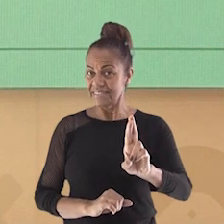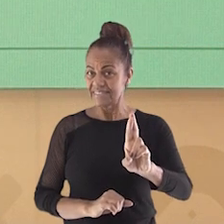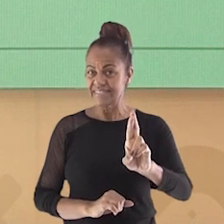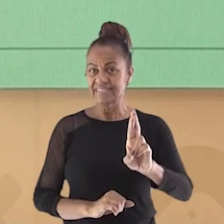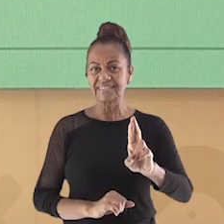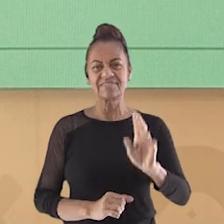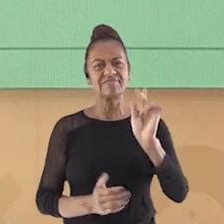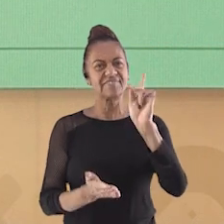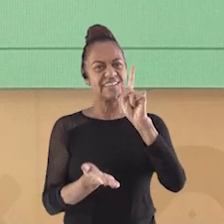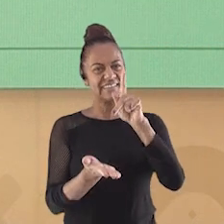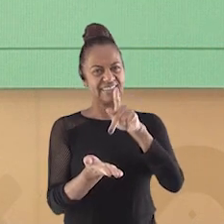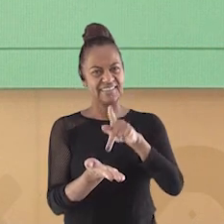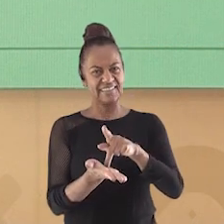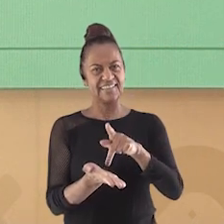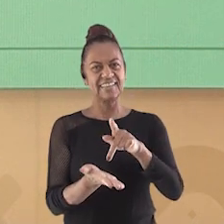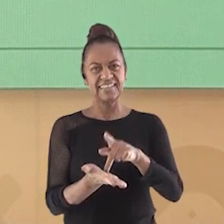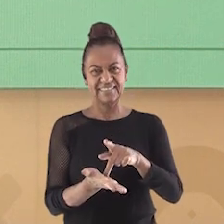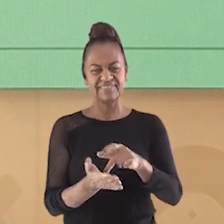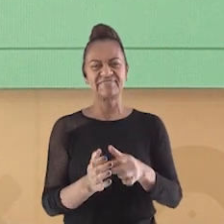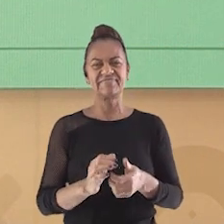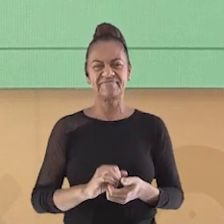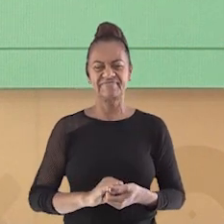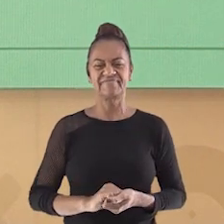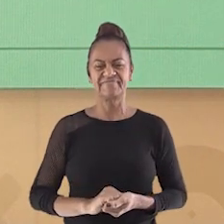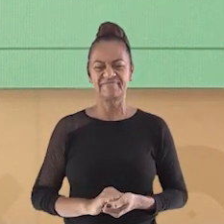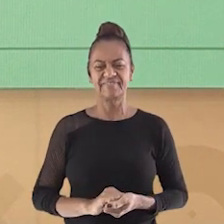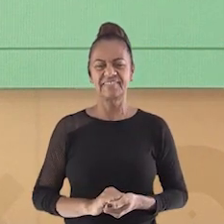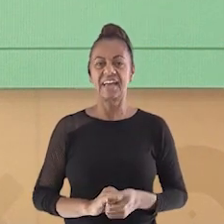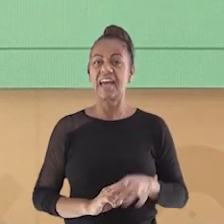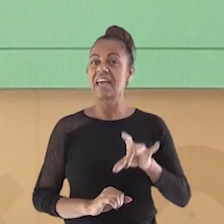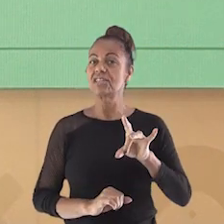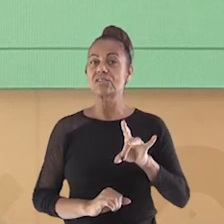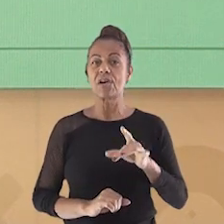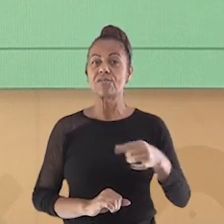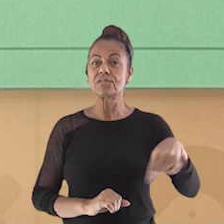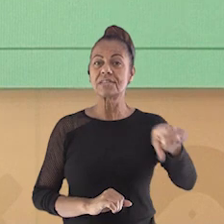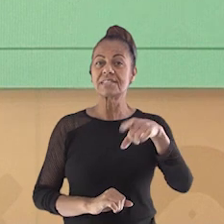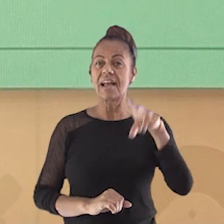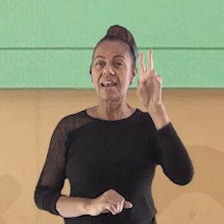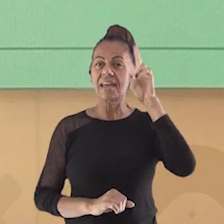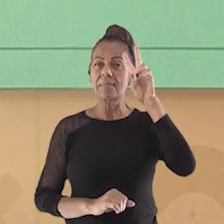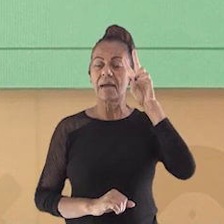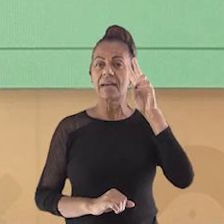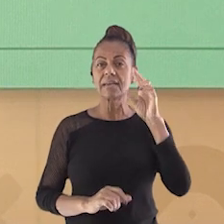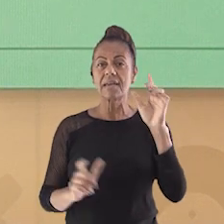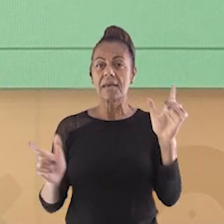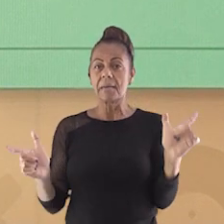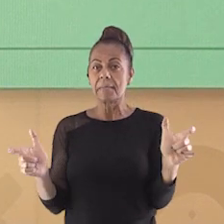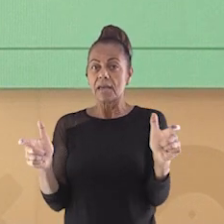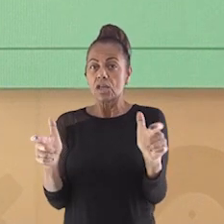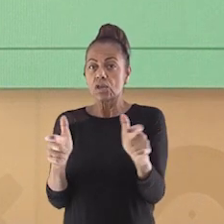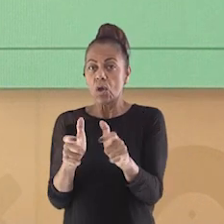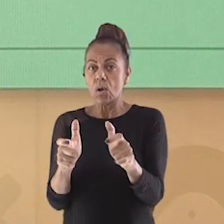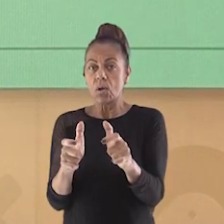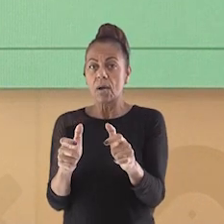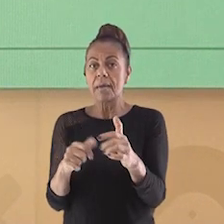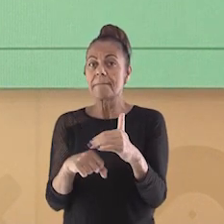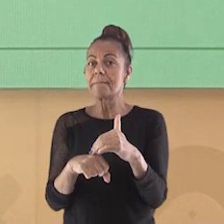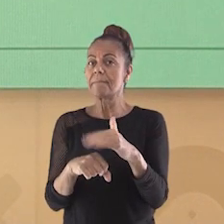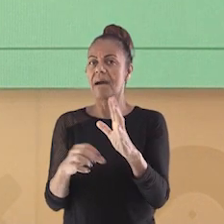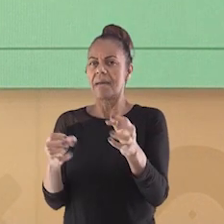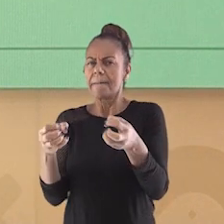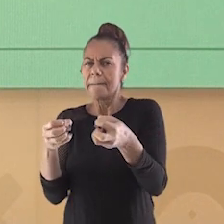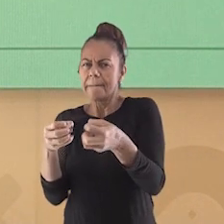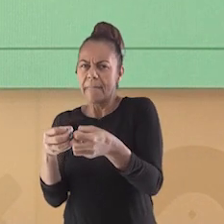resposta é verdadeiro na mosca. É só você lembrar que menor é mais